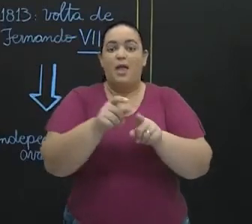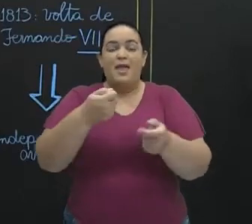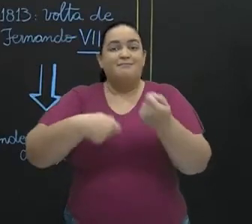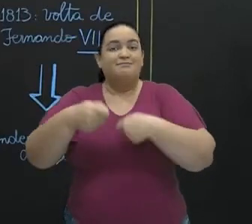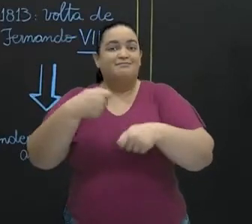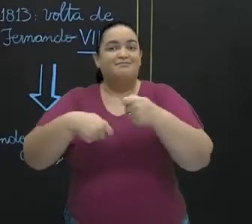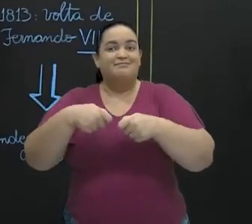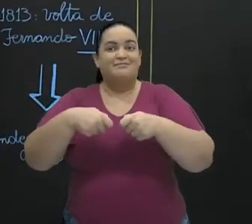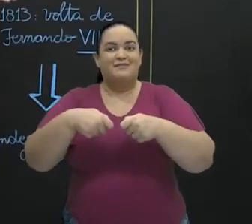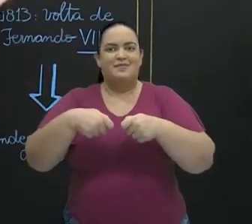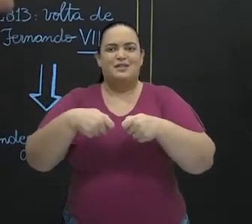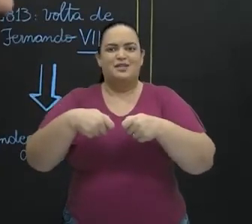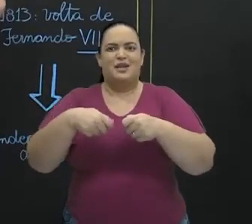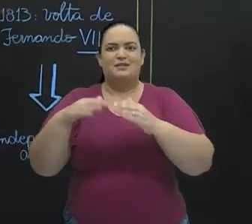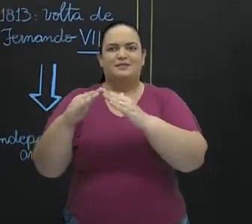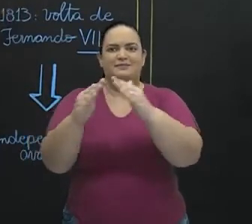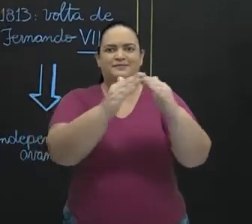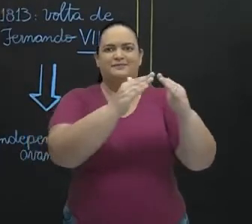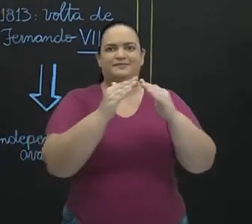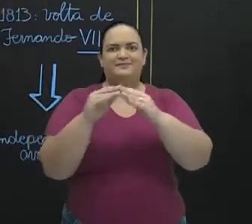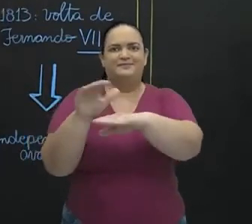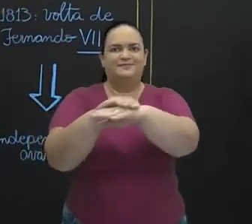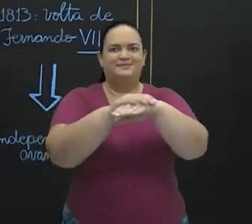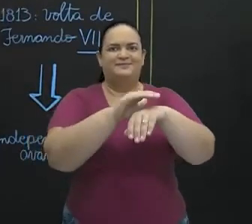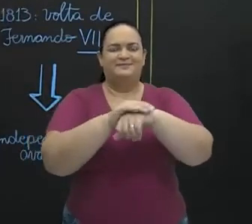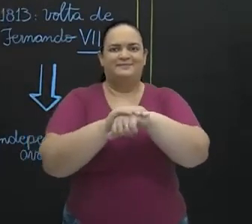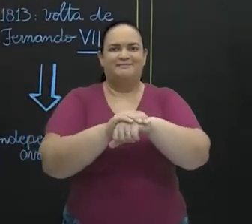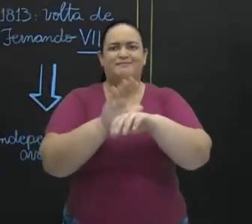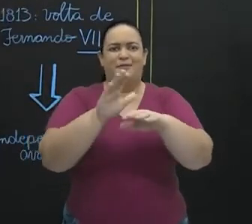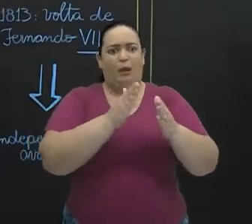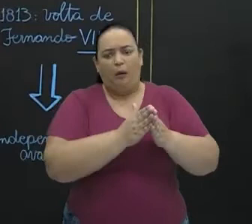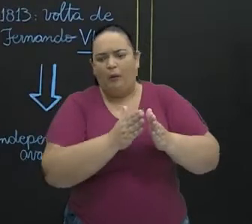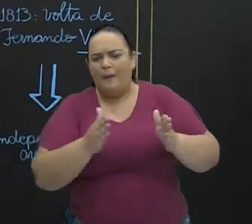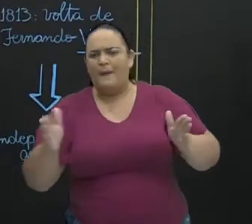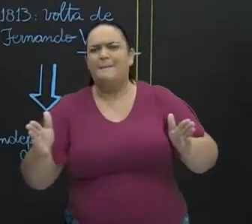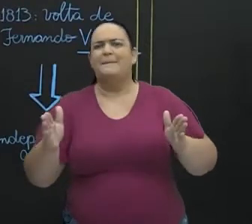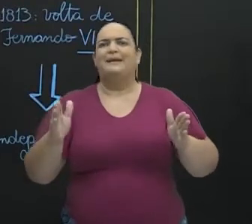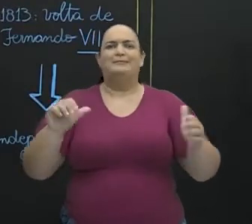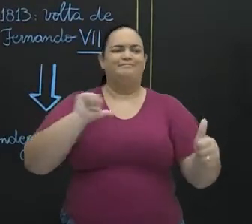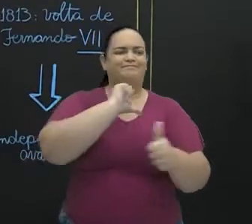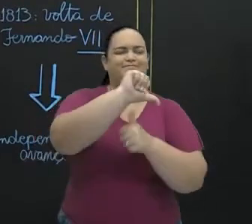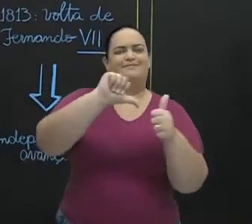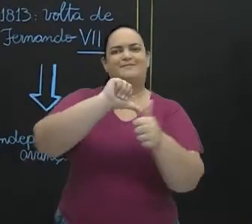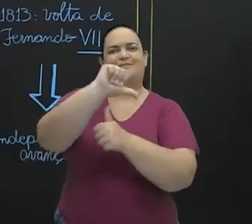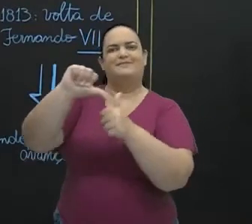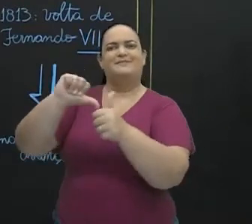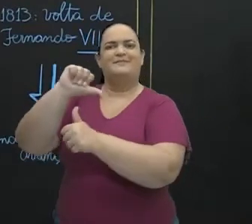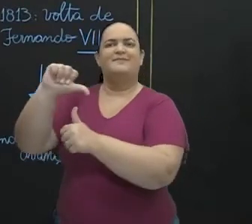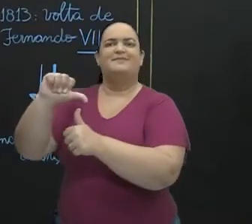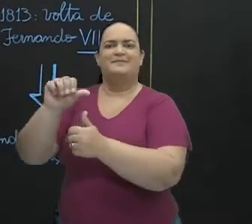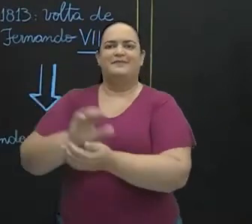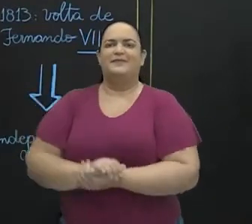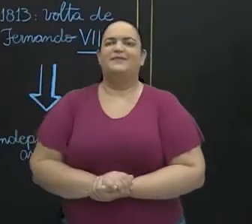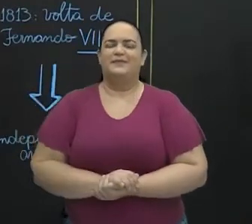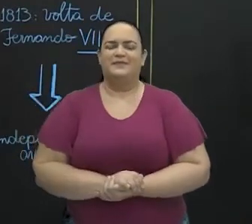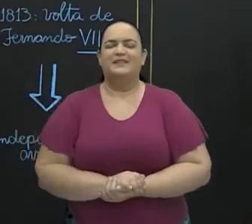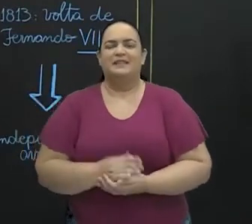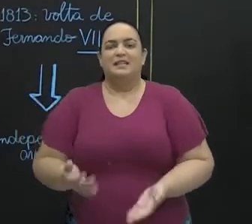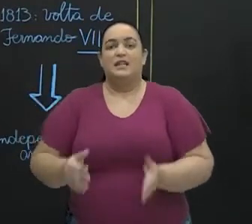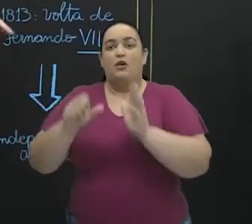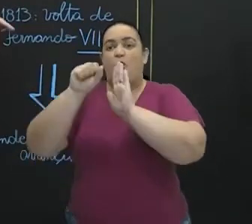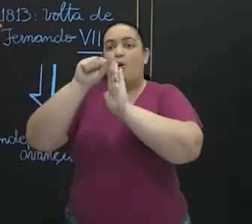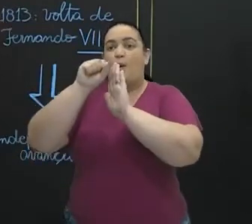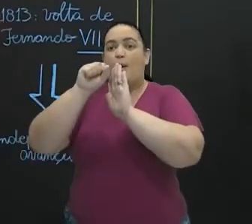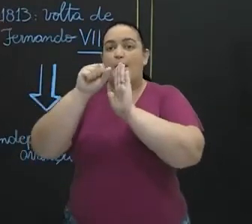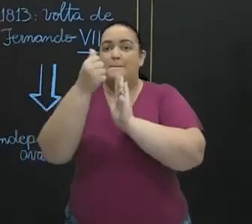acontece? Esse período, ele é de intensas transformações. Em 1813, com a derrota de